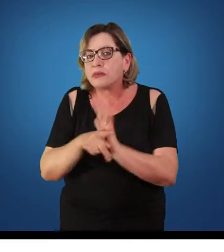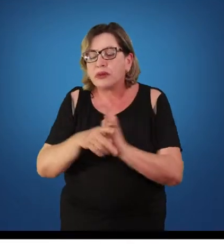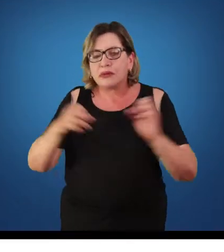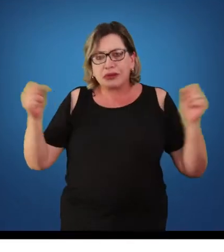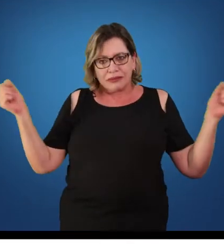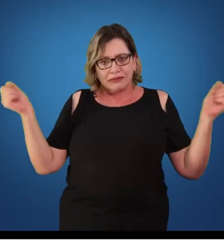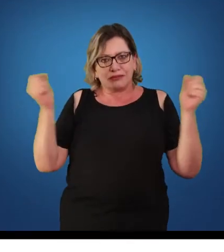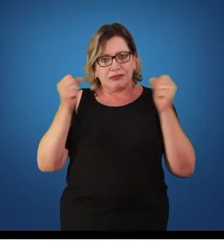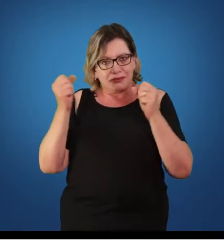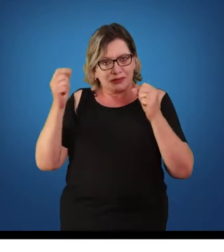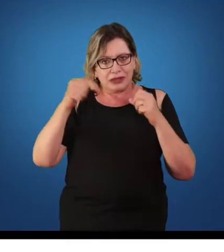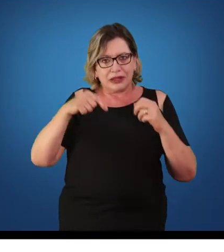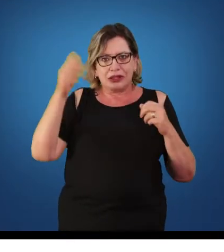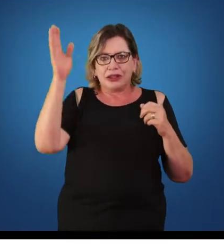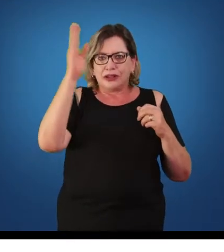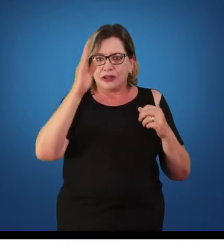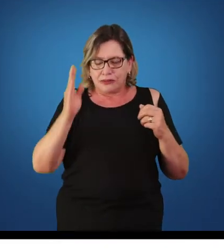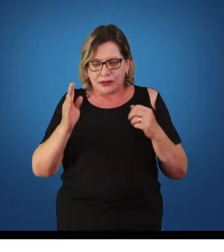física no Brasil.